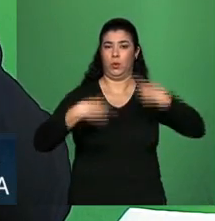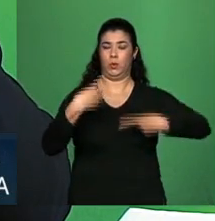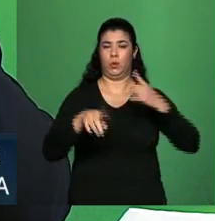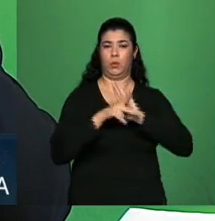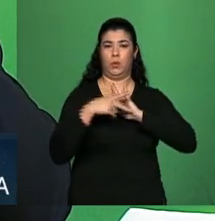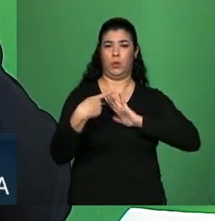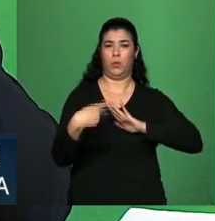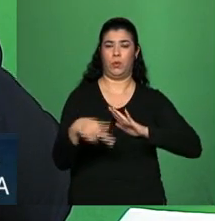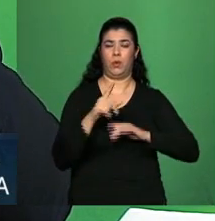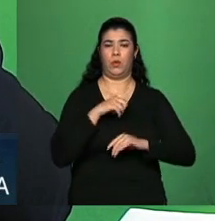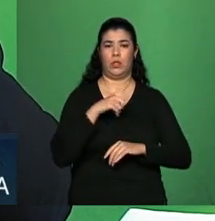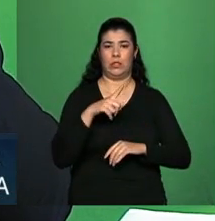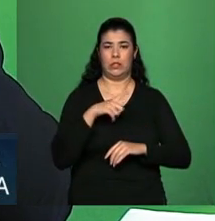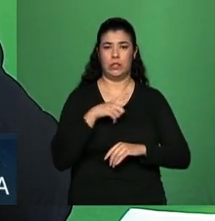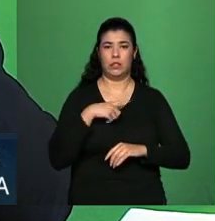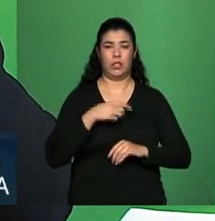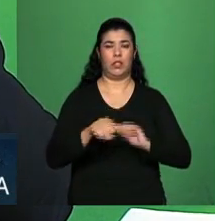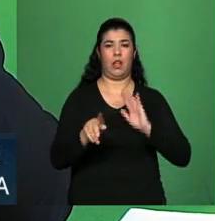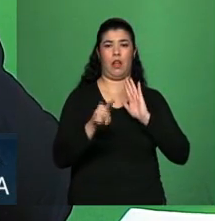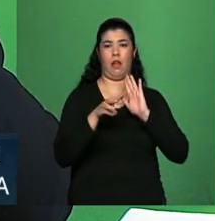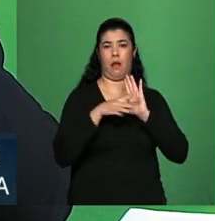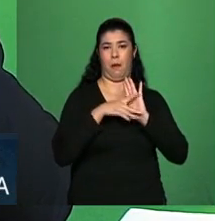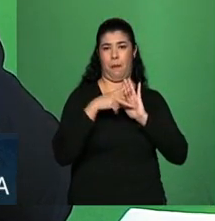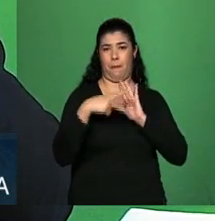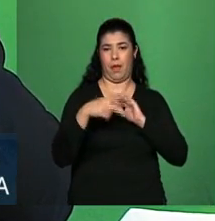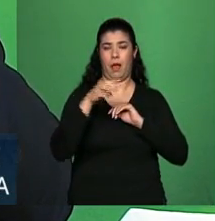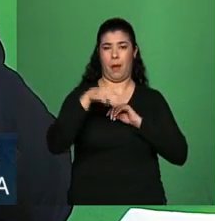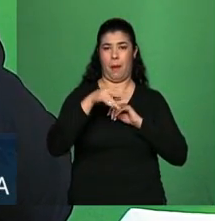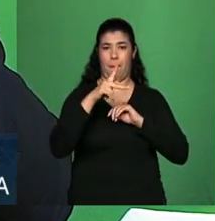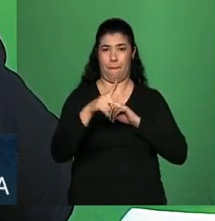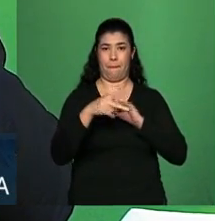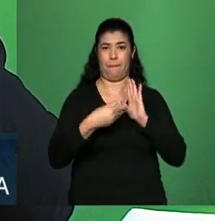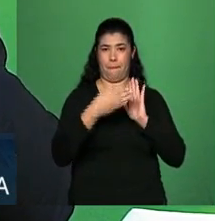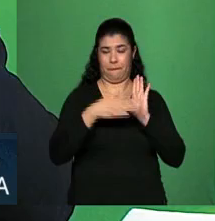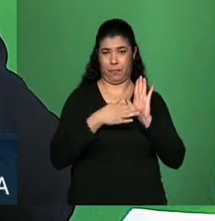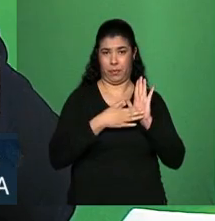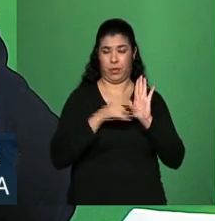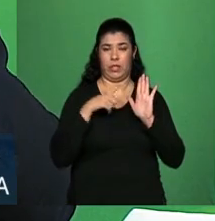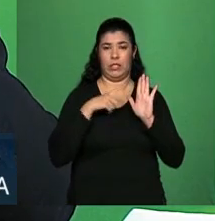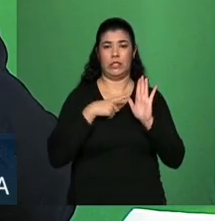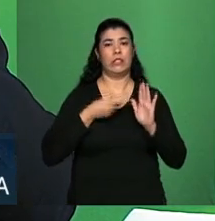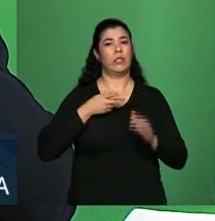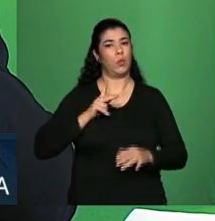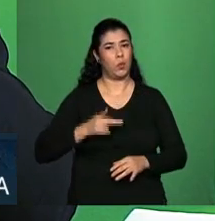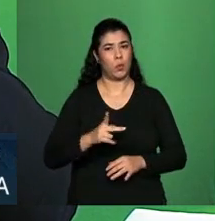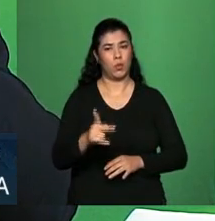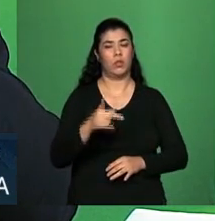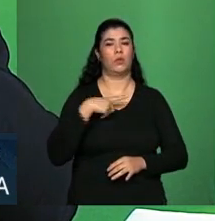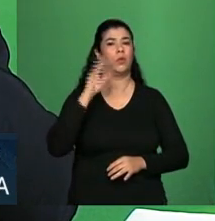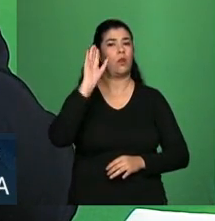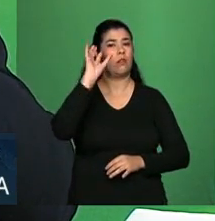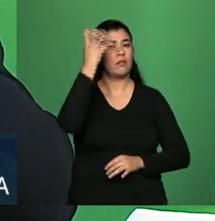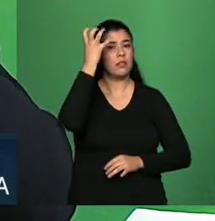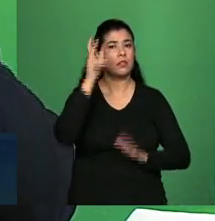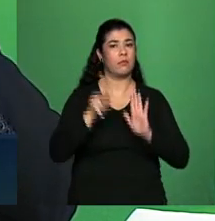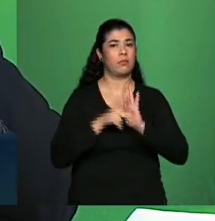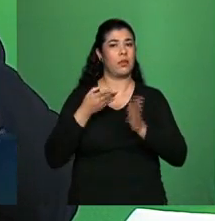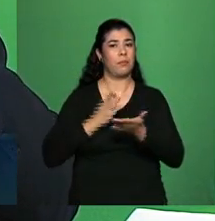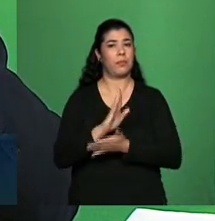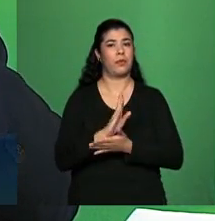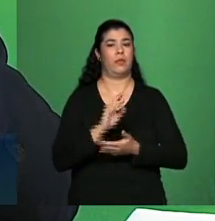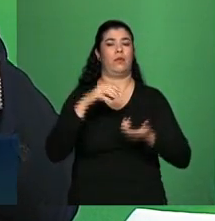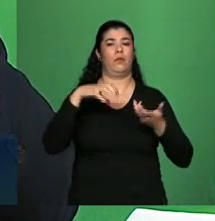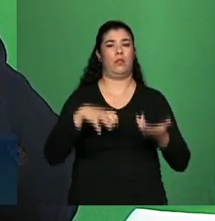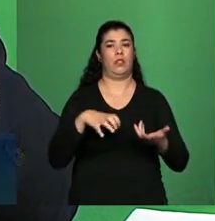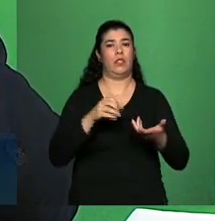MP, o que está valendo é exatamente o que foi decidido pelo Congresso. Porque, na verdade, se